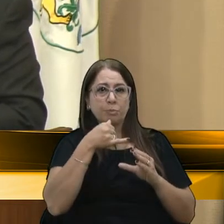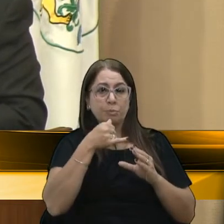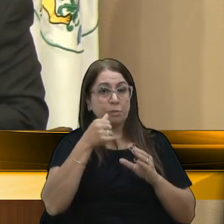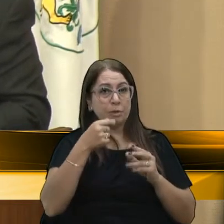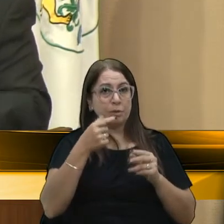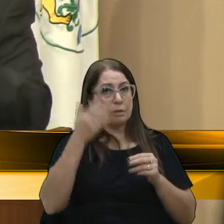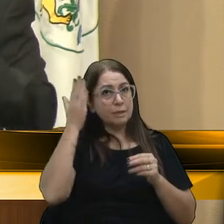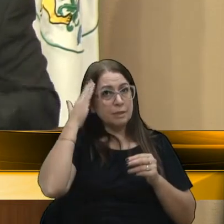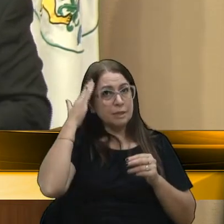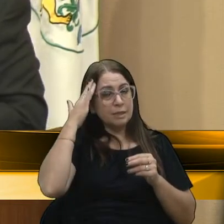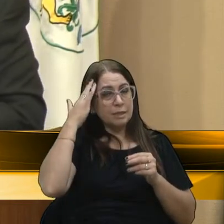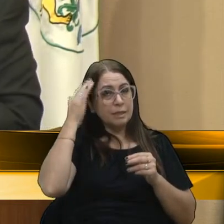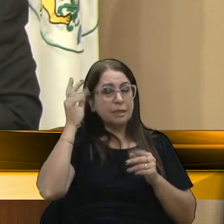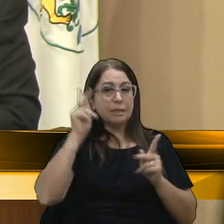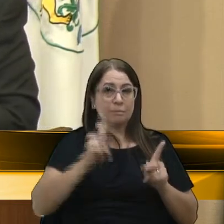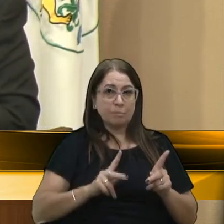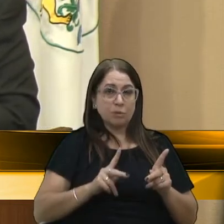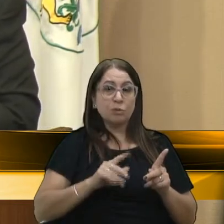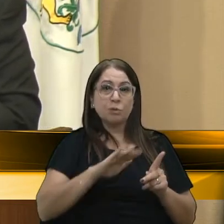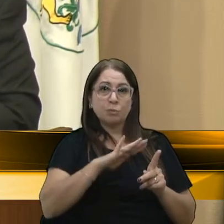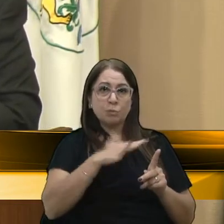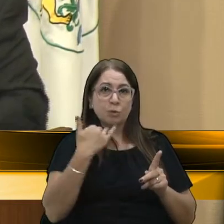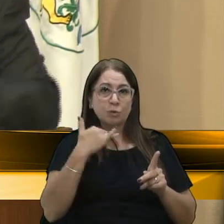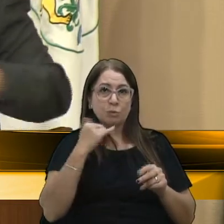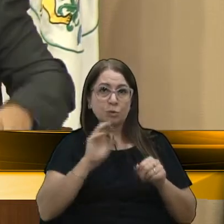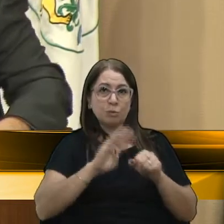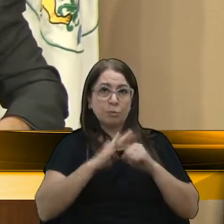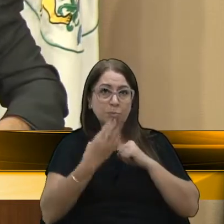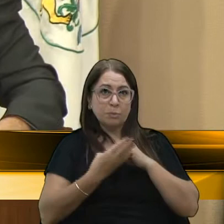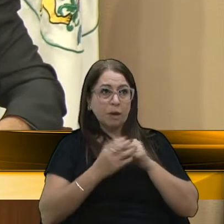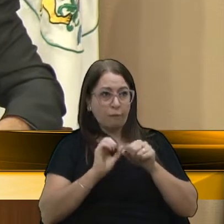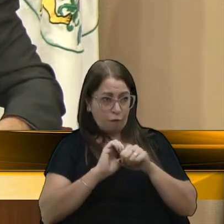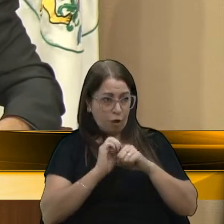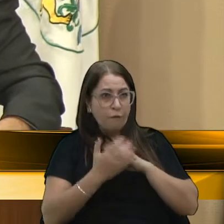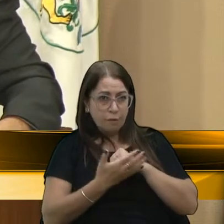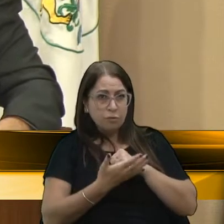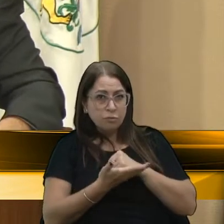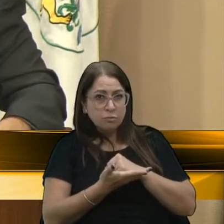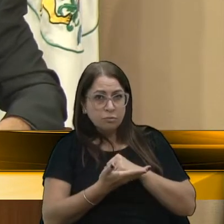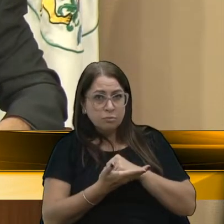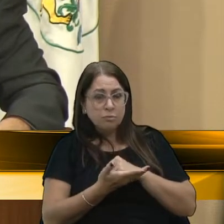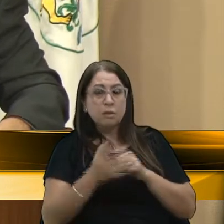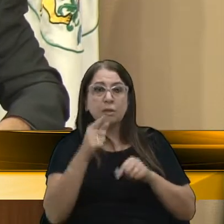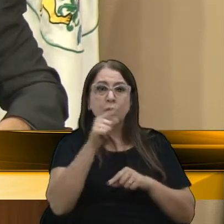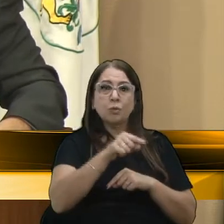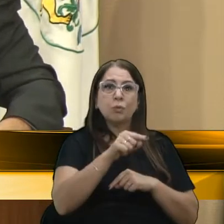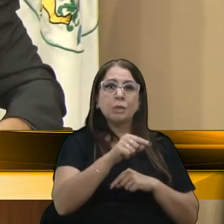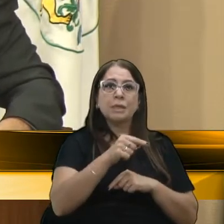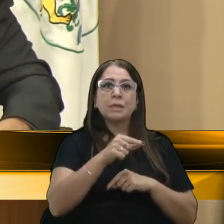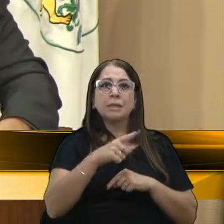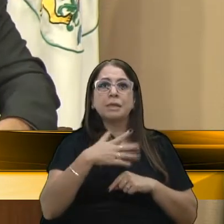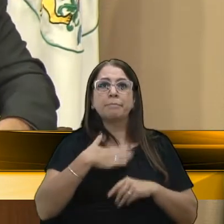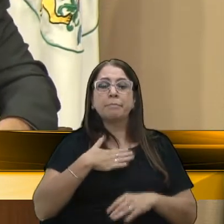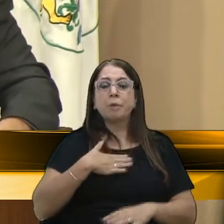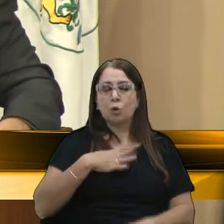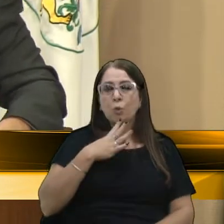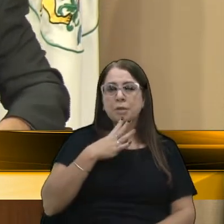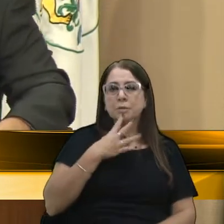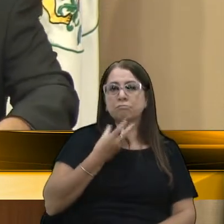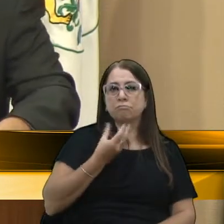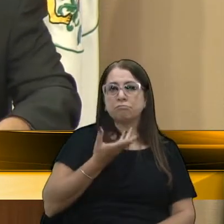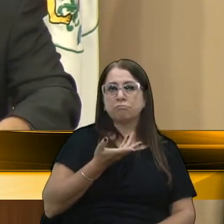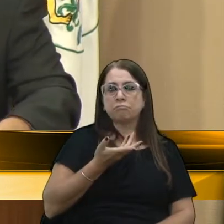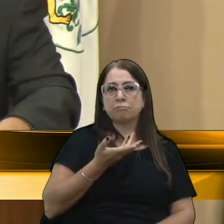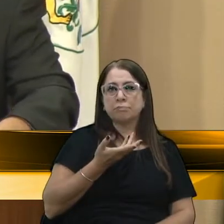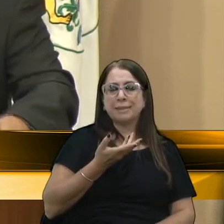sei, aquelas duas pessoas que faleceram lá no seu bairro, foi de Covid. E uma era muito minha conhecida. Se a